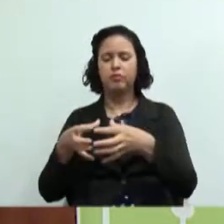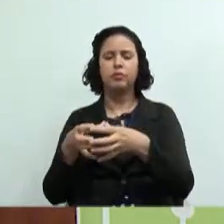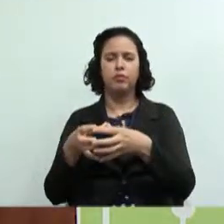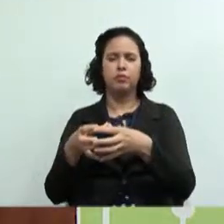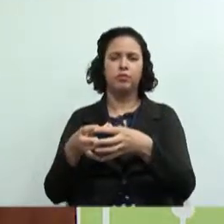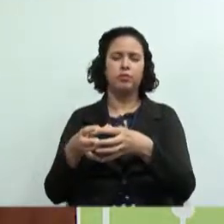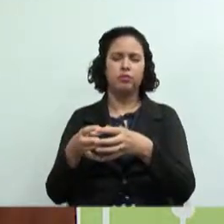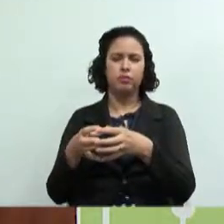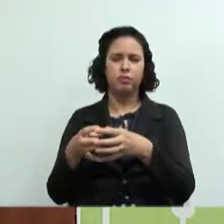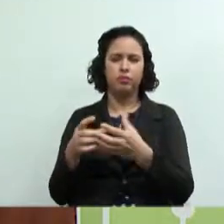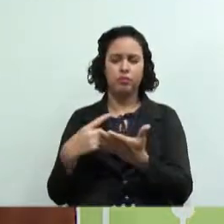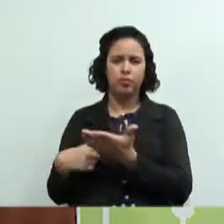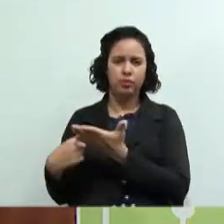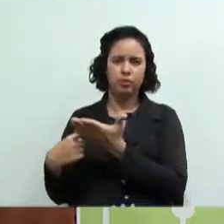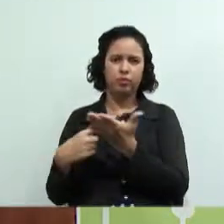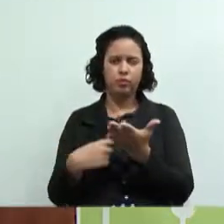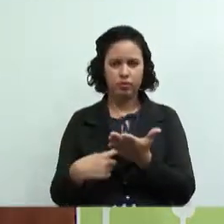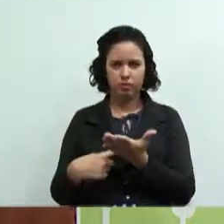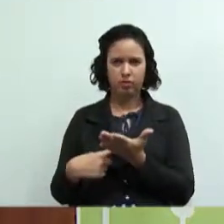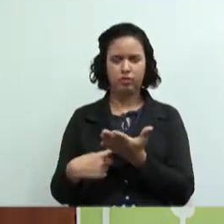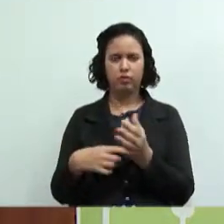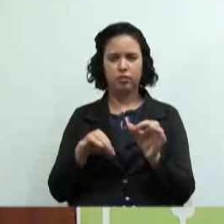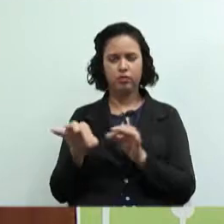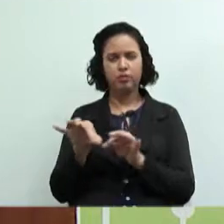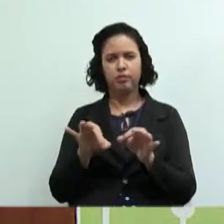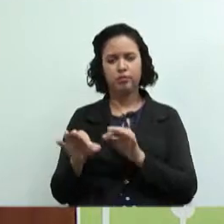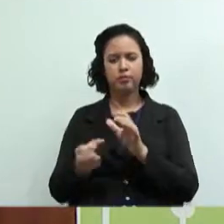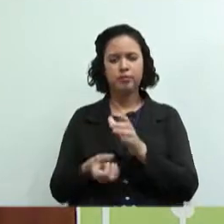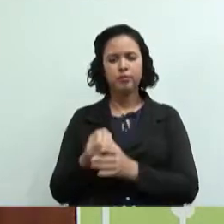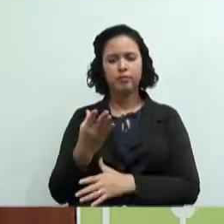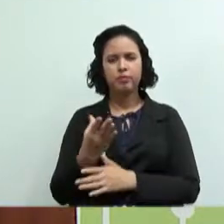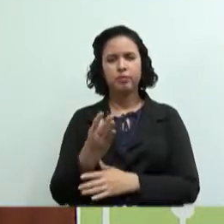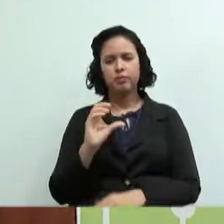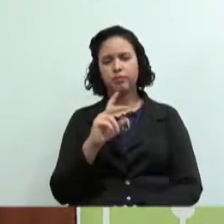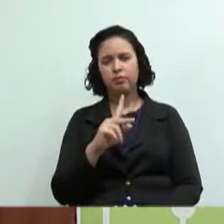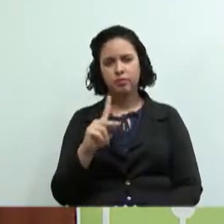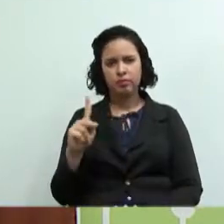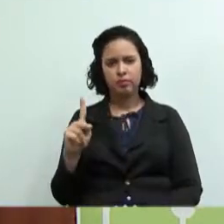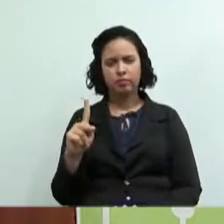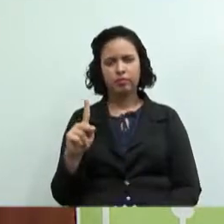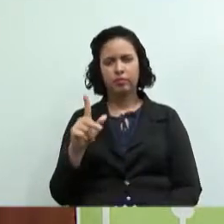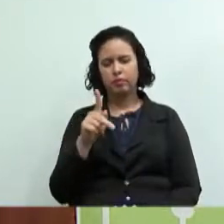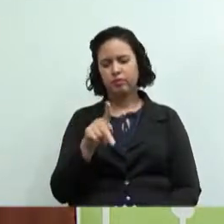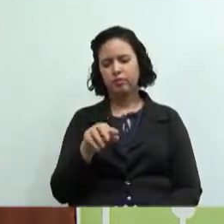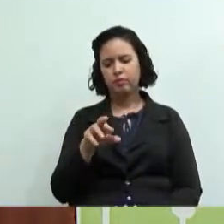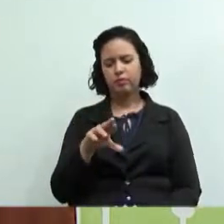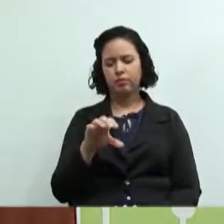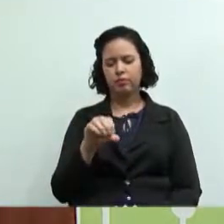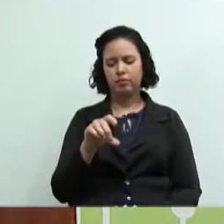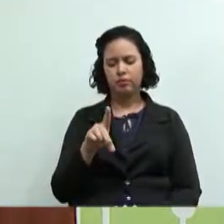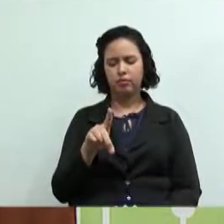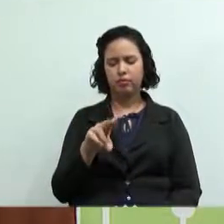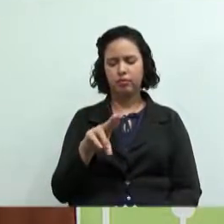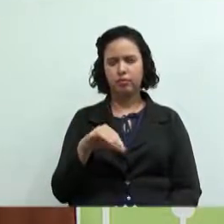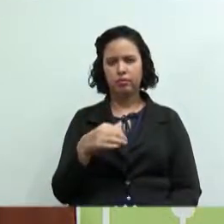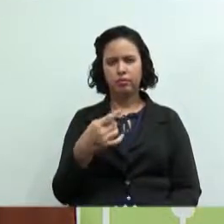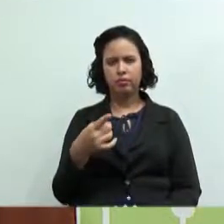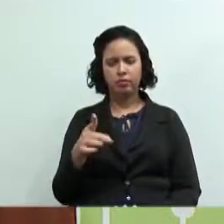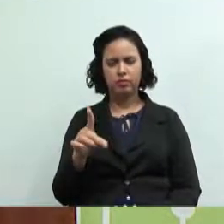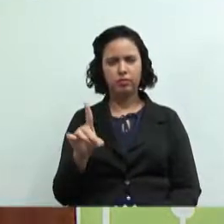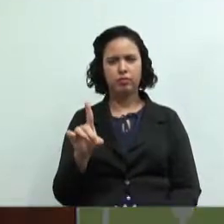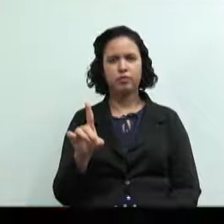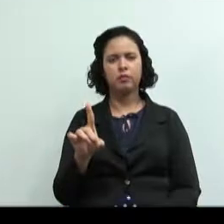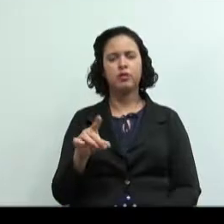vão procurar emprego individualmente ou se organizam e constroem uma cooperativa de produção. Quando esses